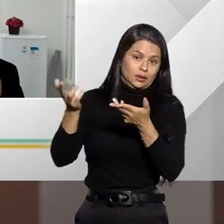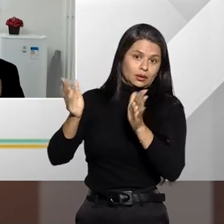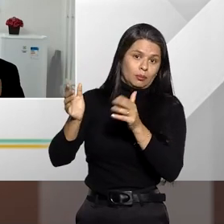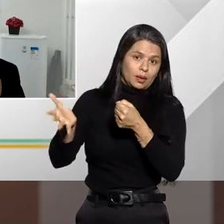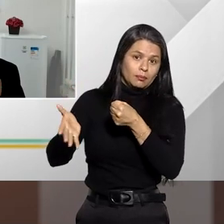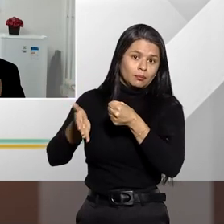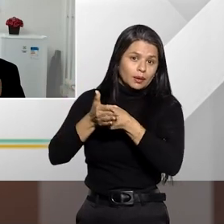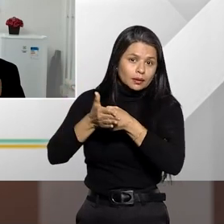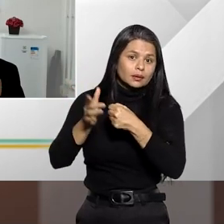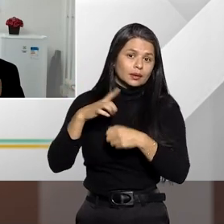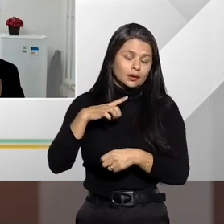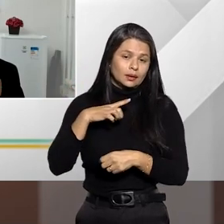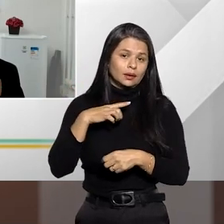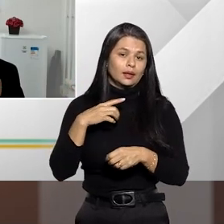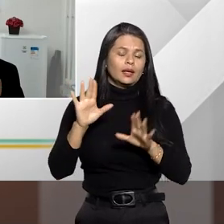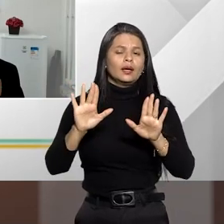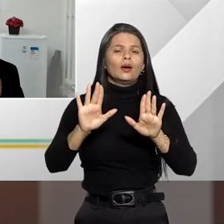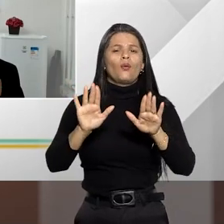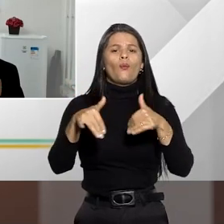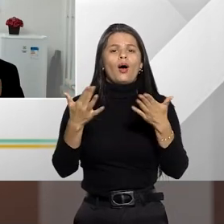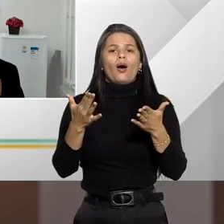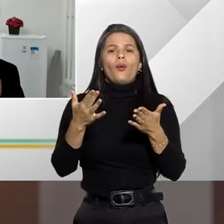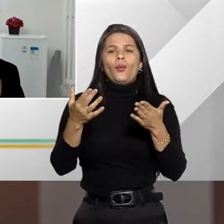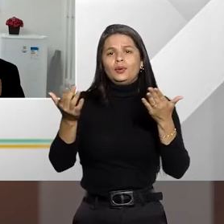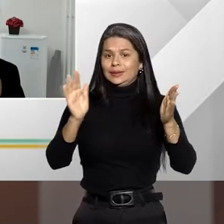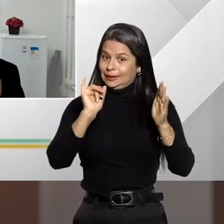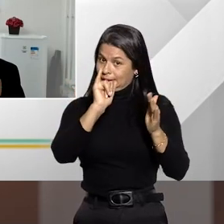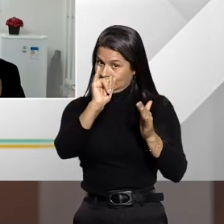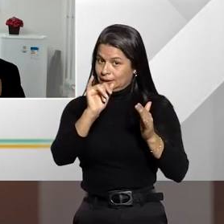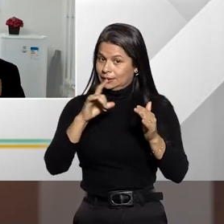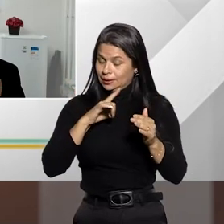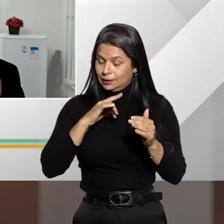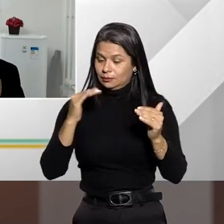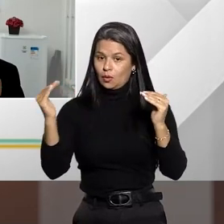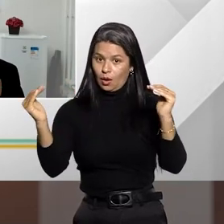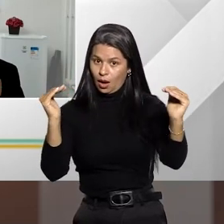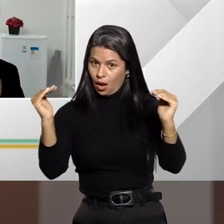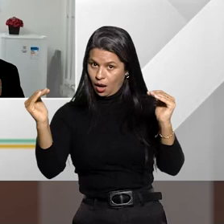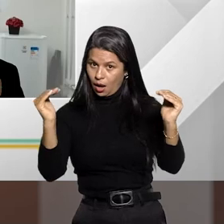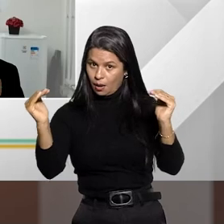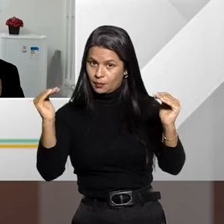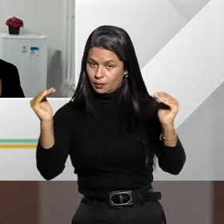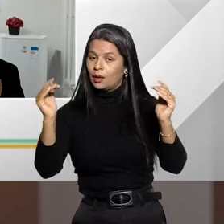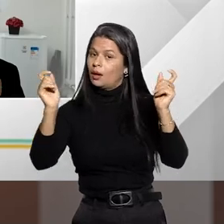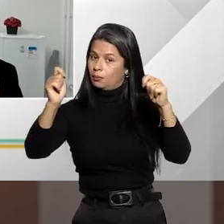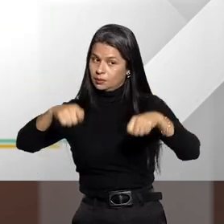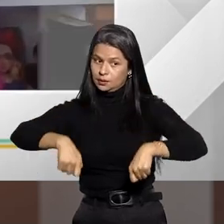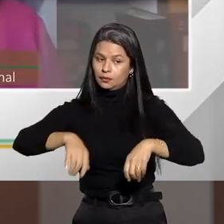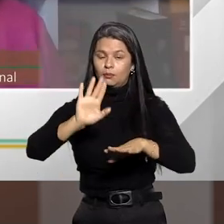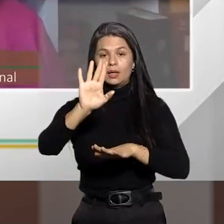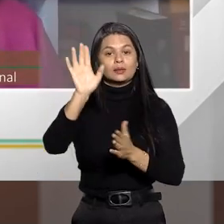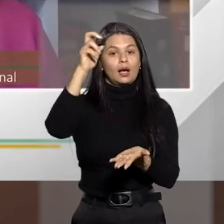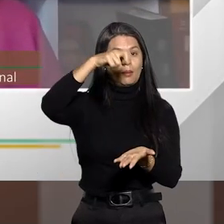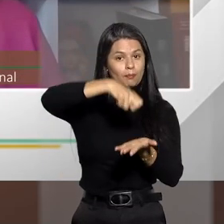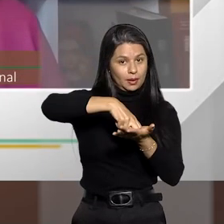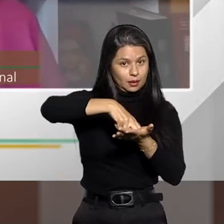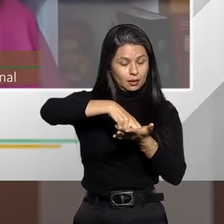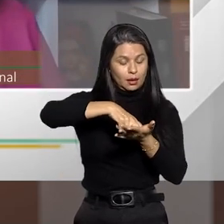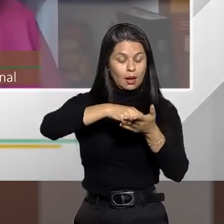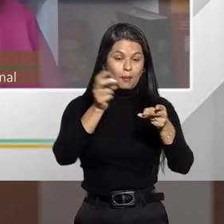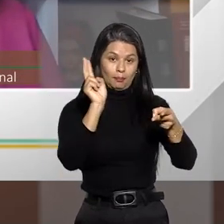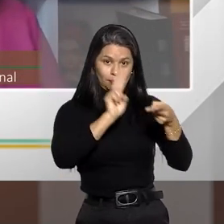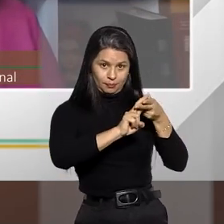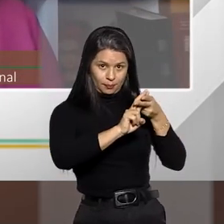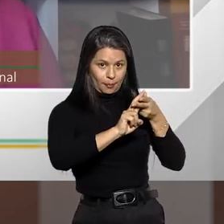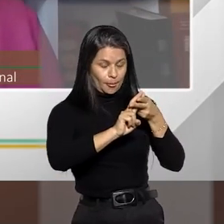Desde que haja, Fátima, compatibilidade, isso é possível. Mas assim, a pena privativa de liberdade vai ser aplicada num primeiro